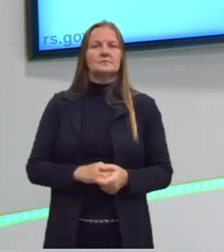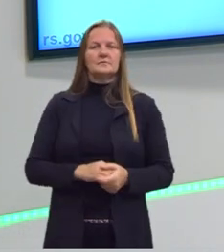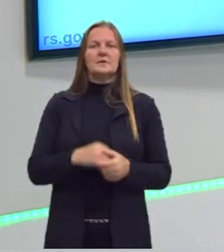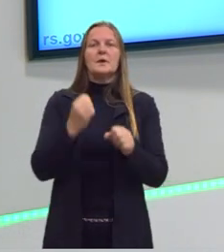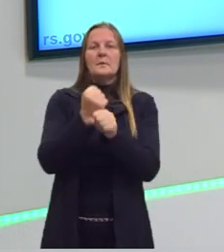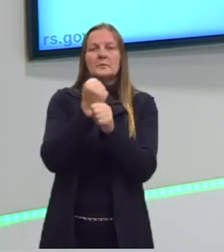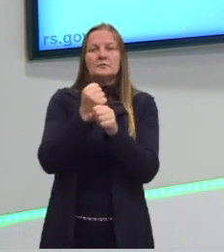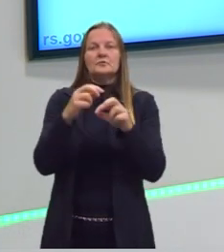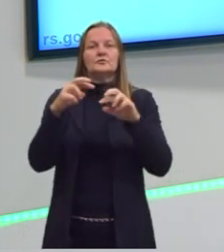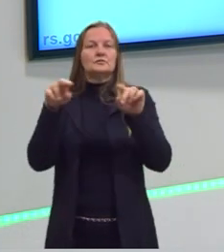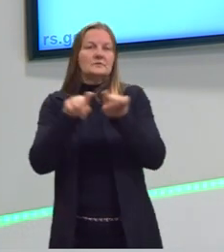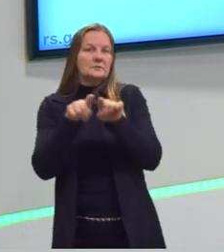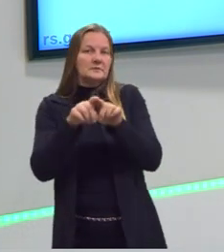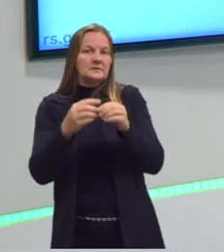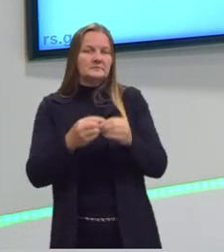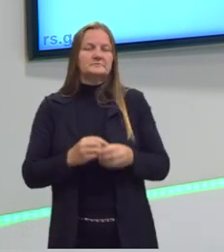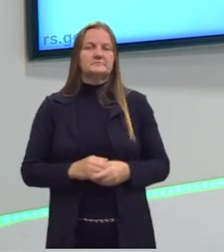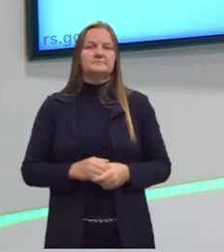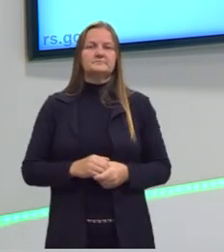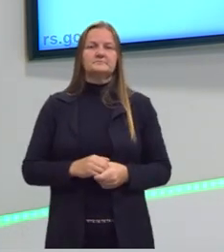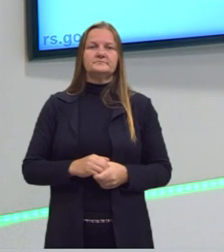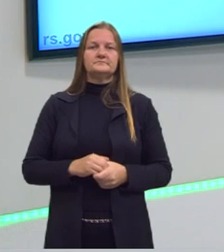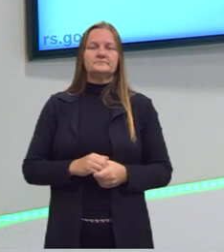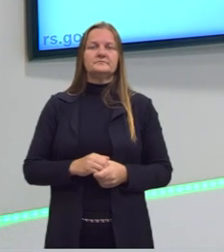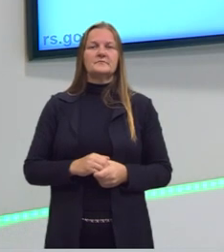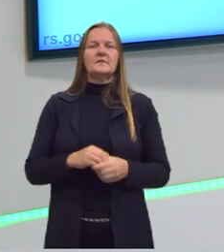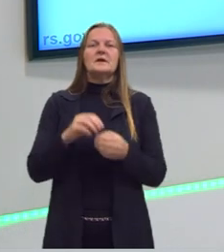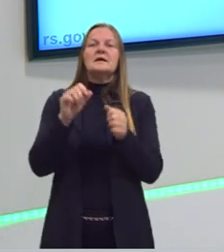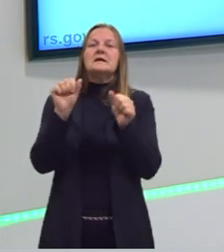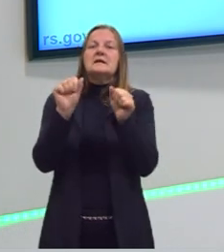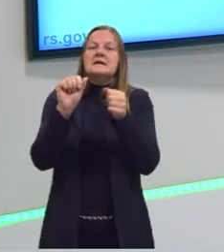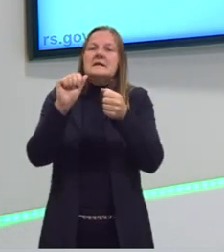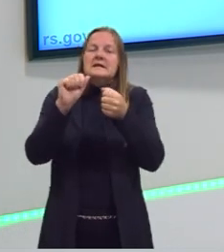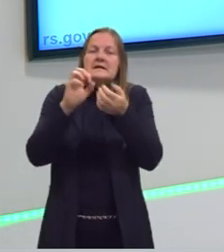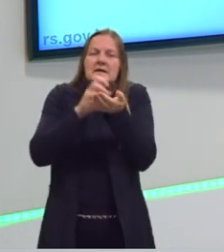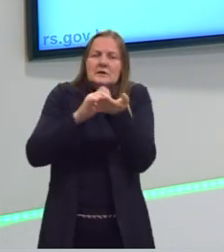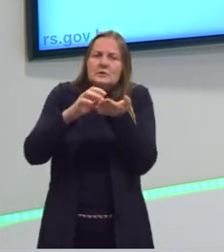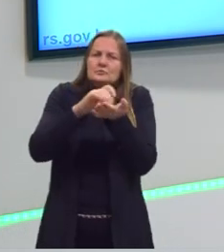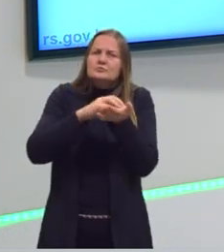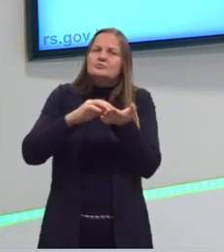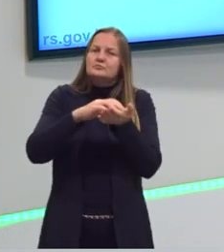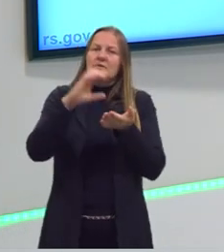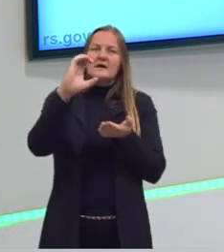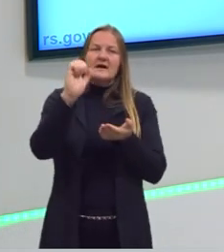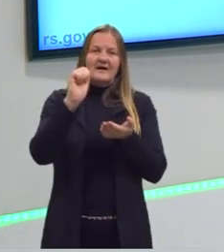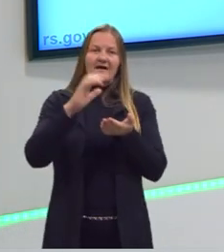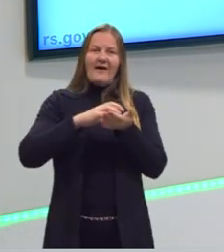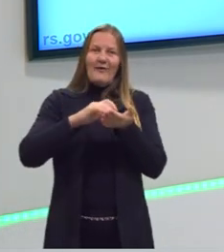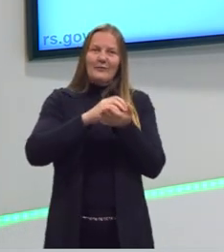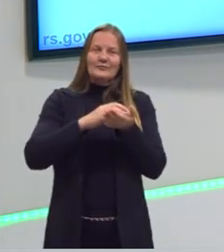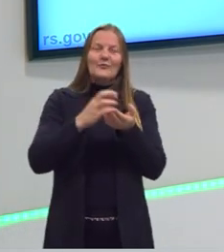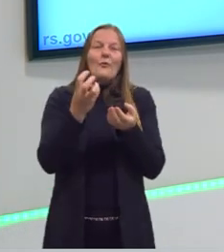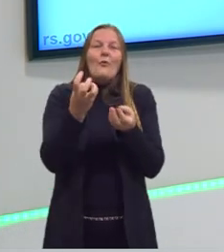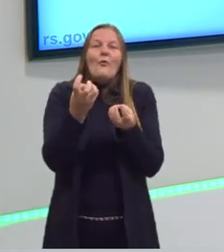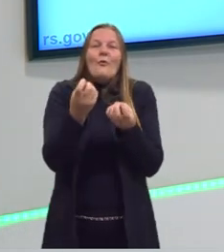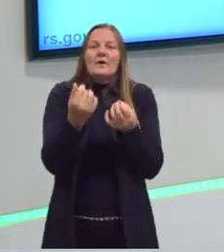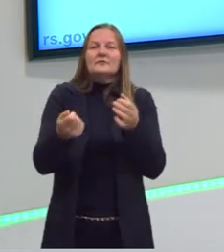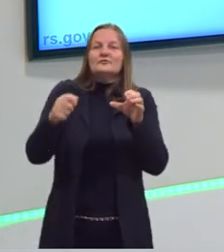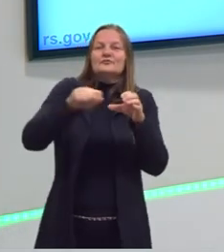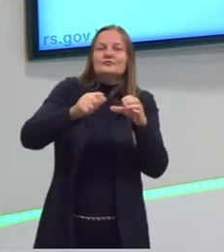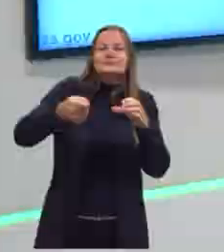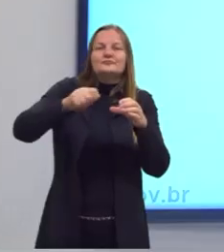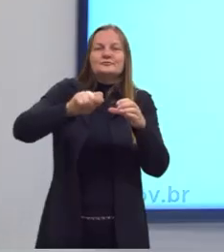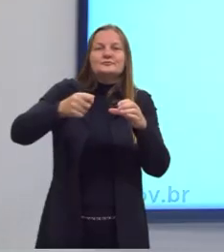produtos de uma reação. Esses cálculos estequiométricos são cálculos das quantidades, tanto